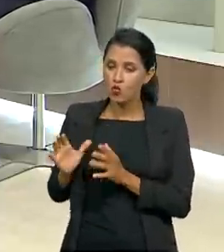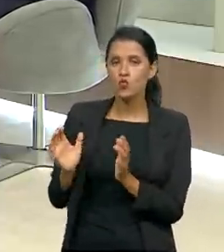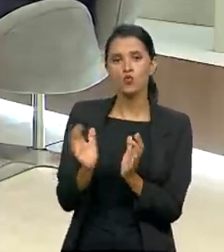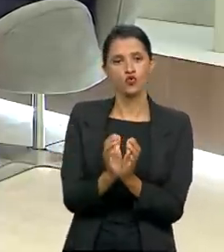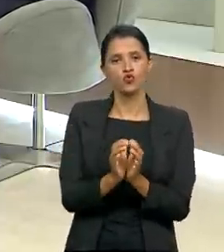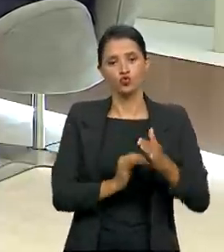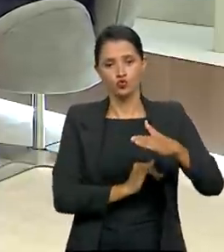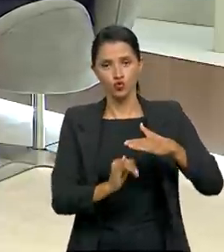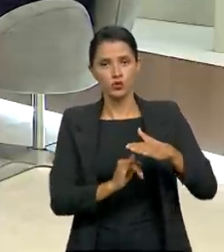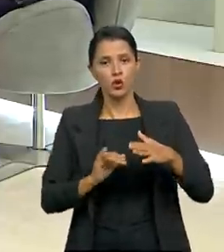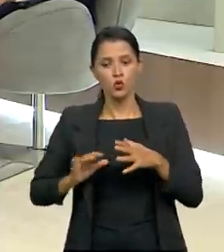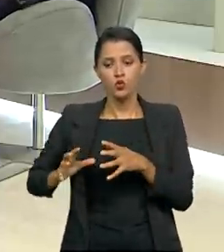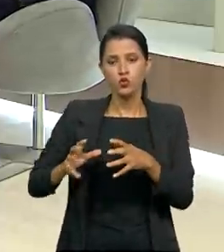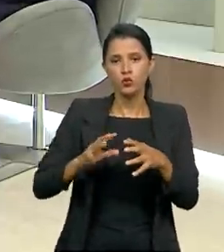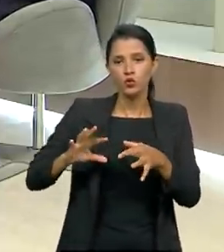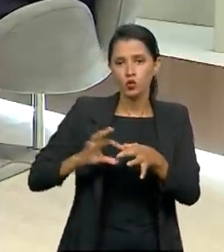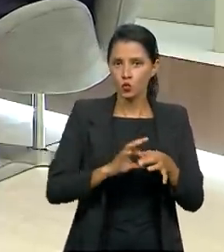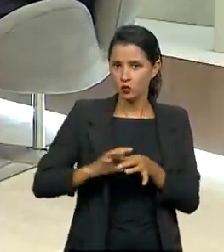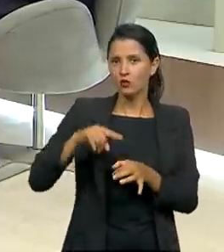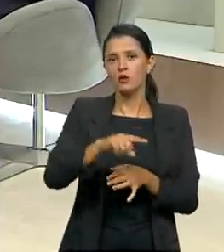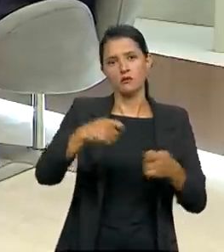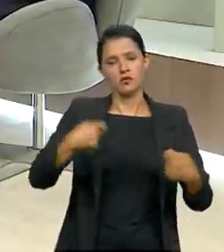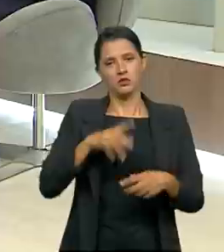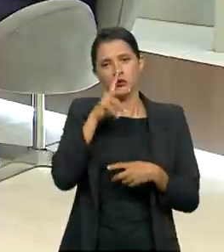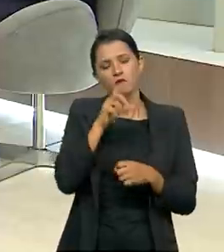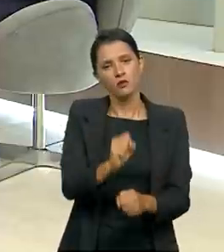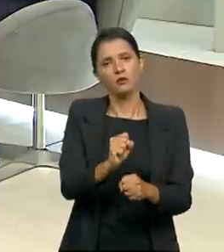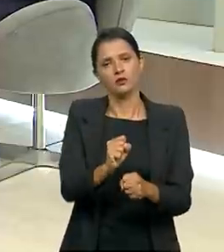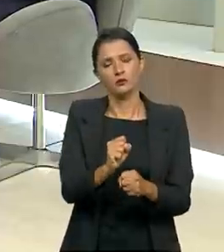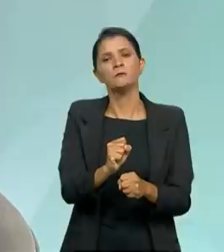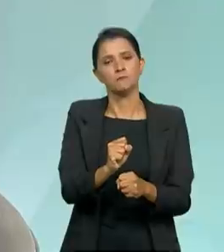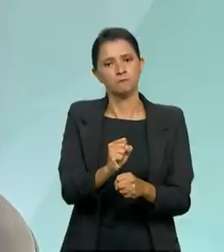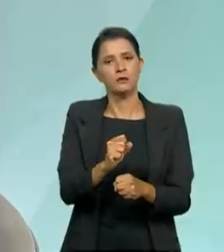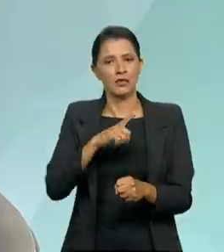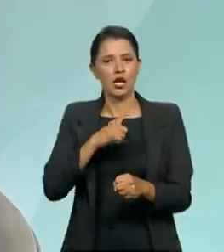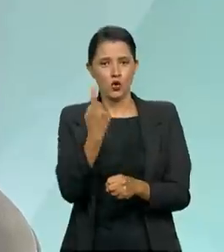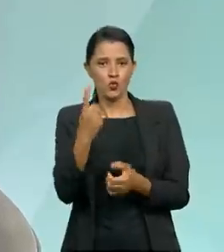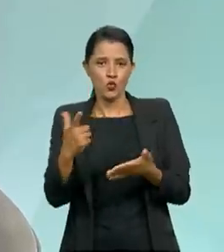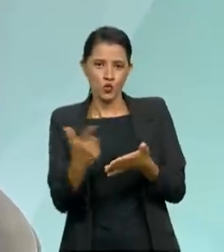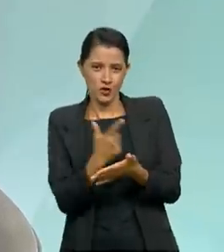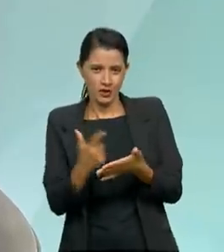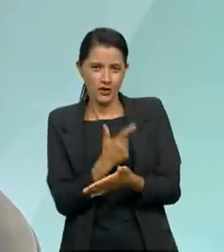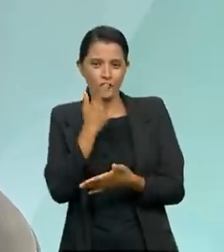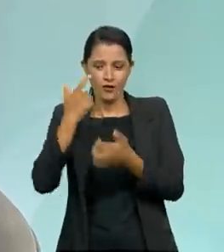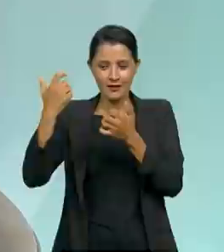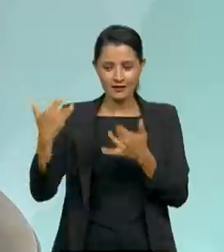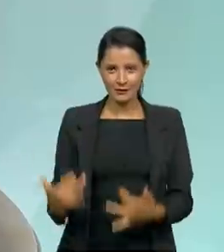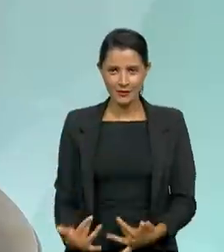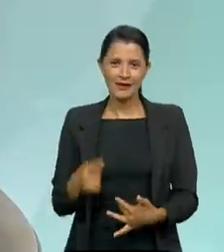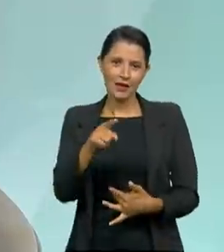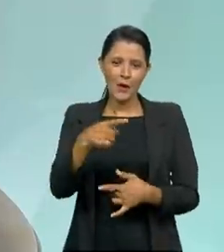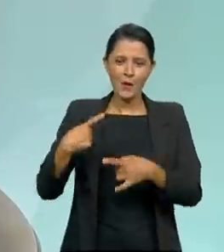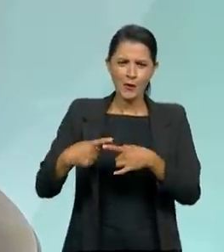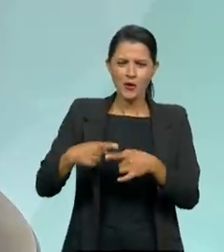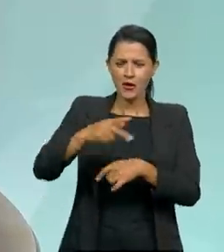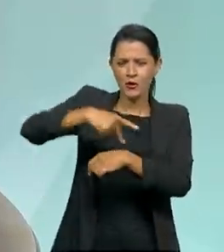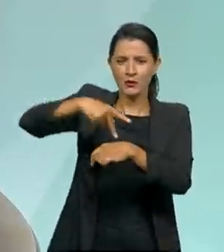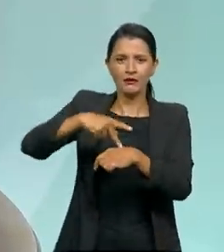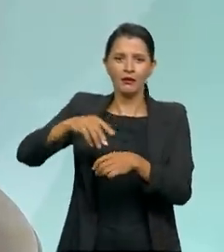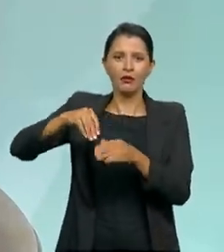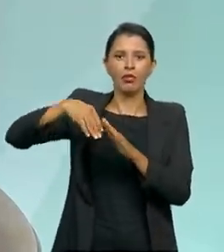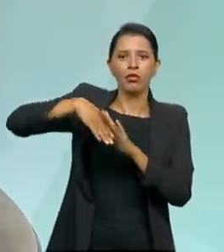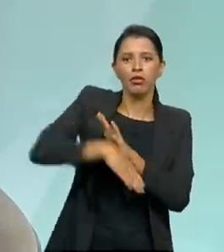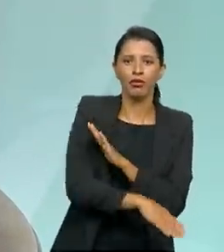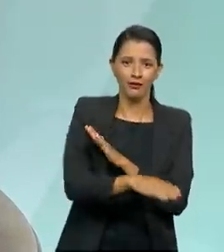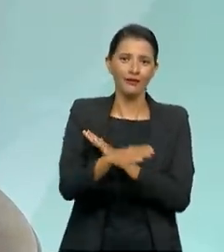instituições. E por isso que essas instituições, elas têm que ser fortes. Tem um livro que ele trata isso, aquele Por que os países fracassam,